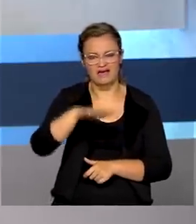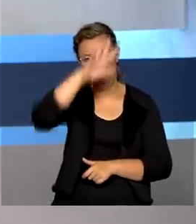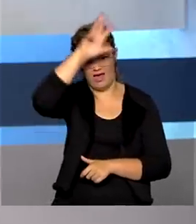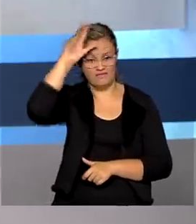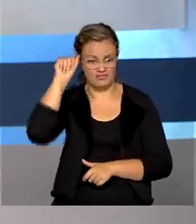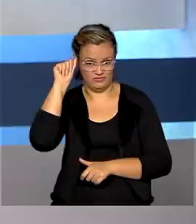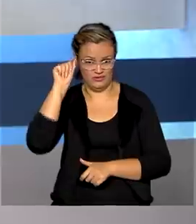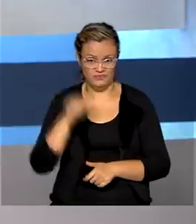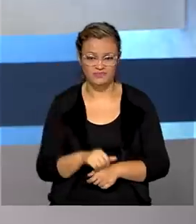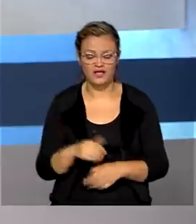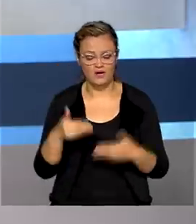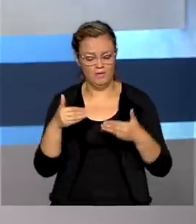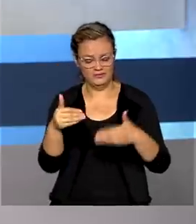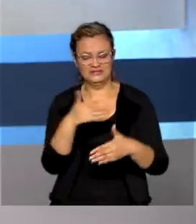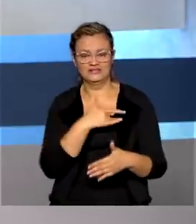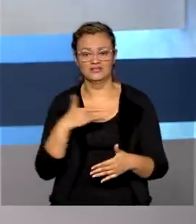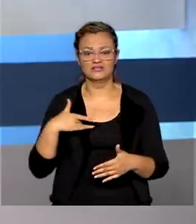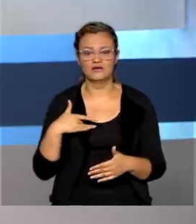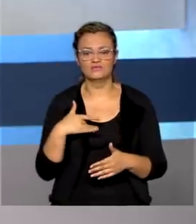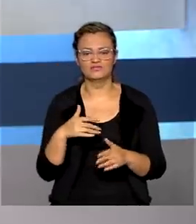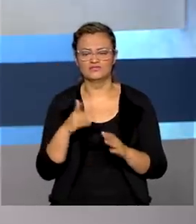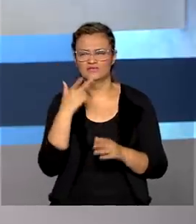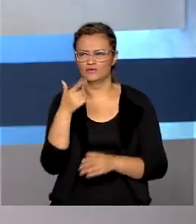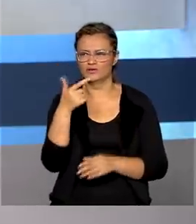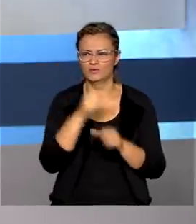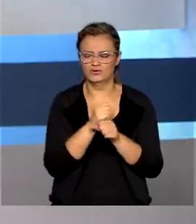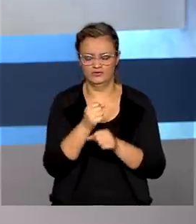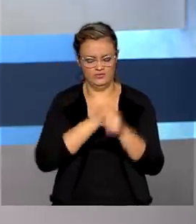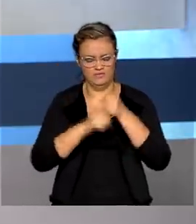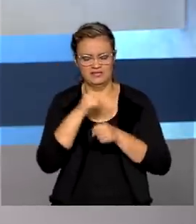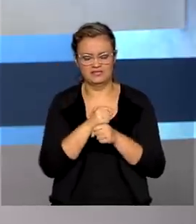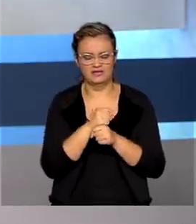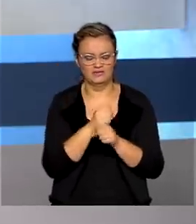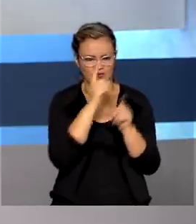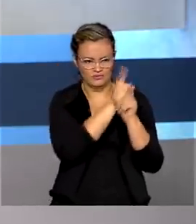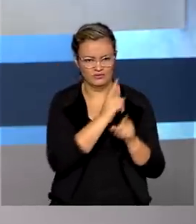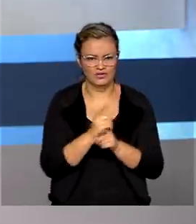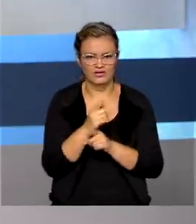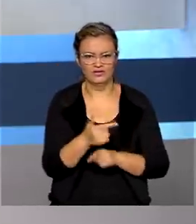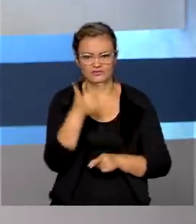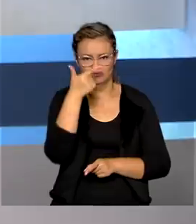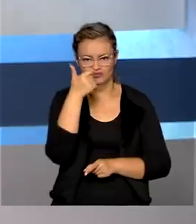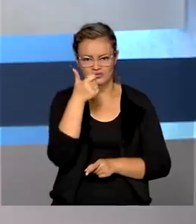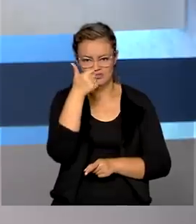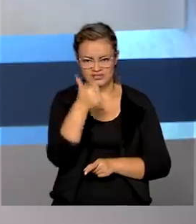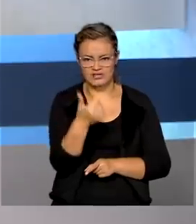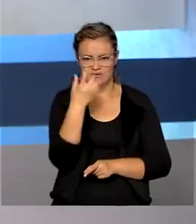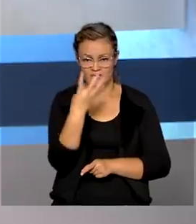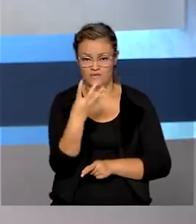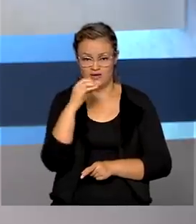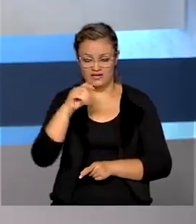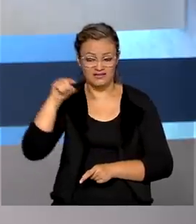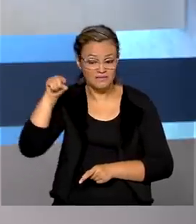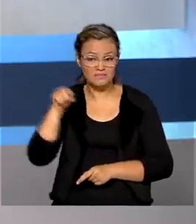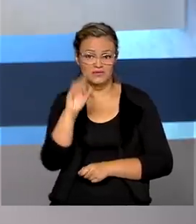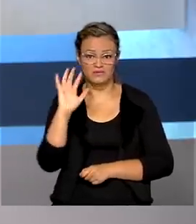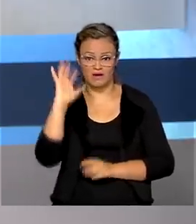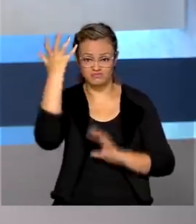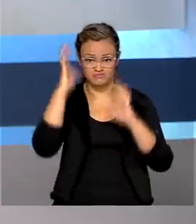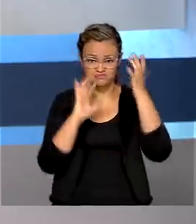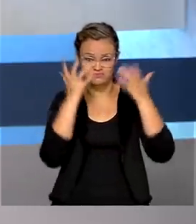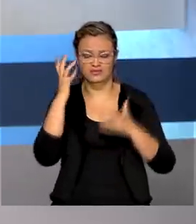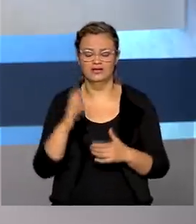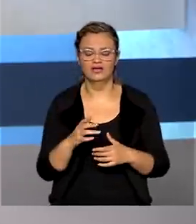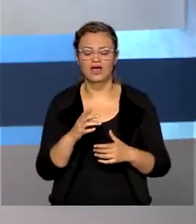Ainda de acordo com o Ministério da Saúde, em 2020, foram notificados cerca de 140 mil casos da doença no país,